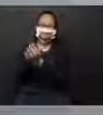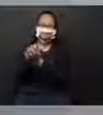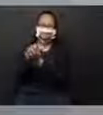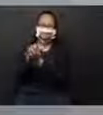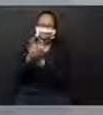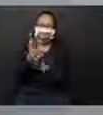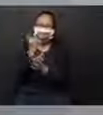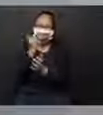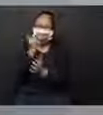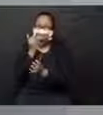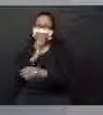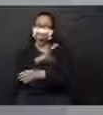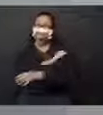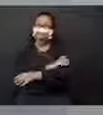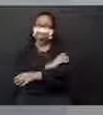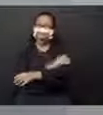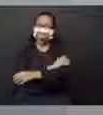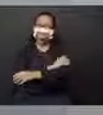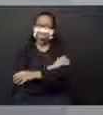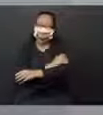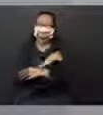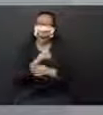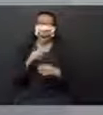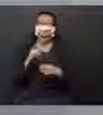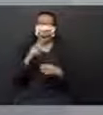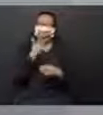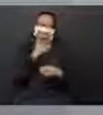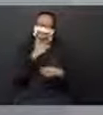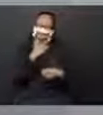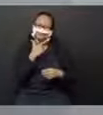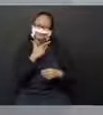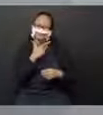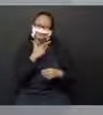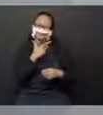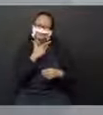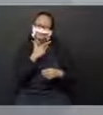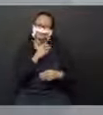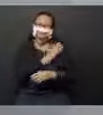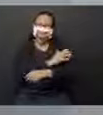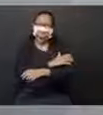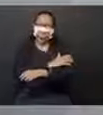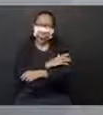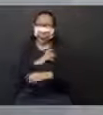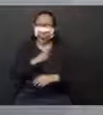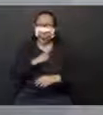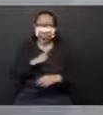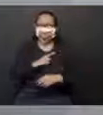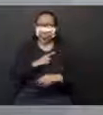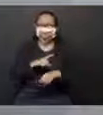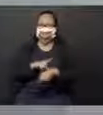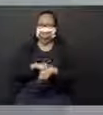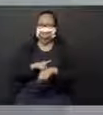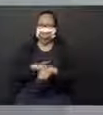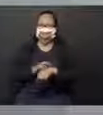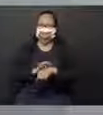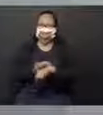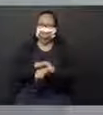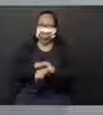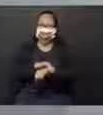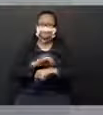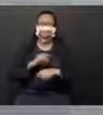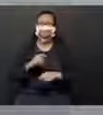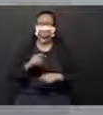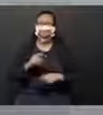trágico. Mas o que foi engraçado na história é que no braço dele tinha um relógio. E toda vez que o crocodilo